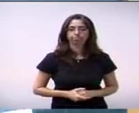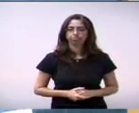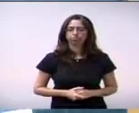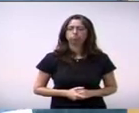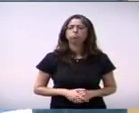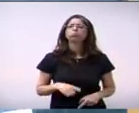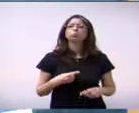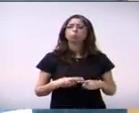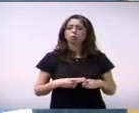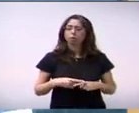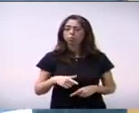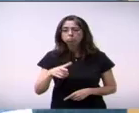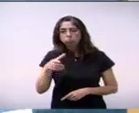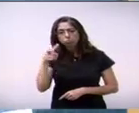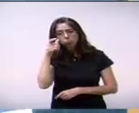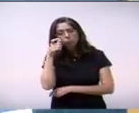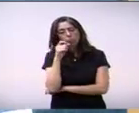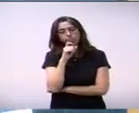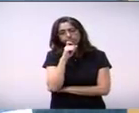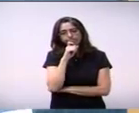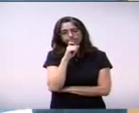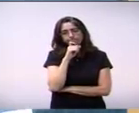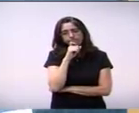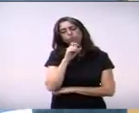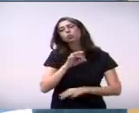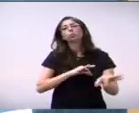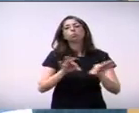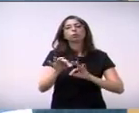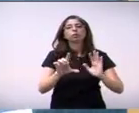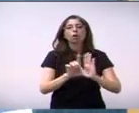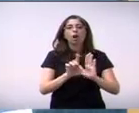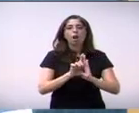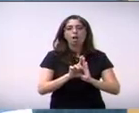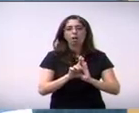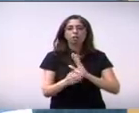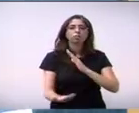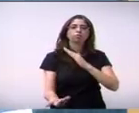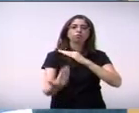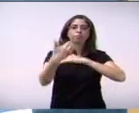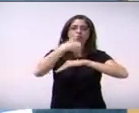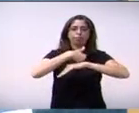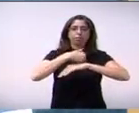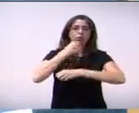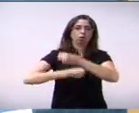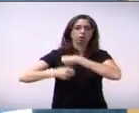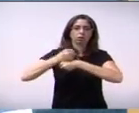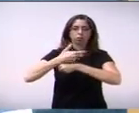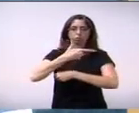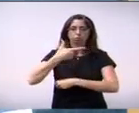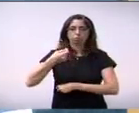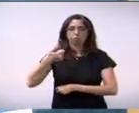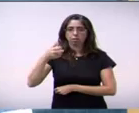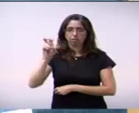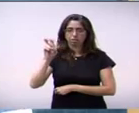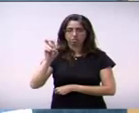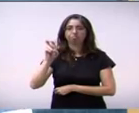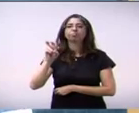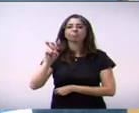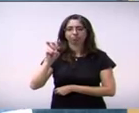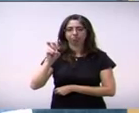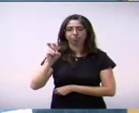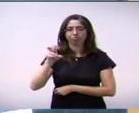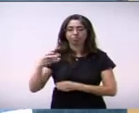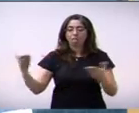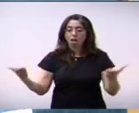é que esse projeto de lei, vereador, entrou na casa em 2015. Nós estamos